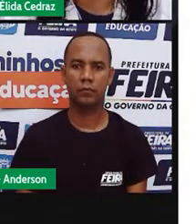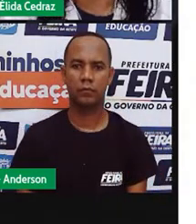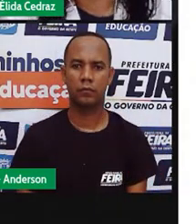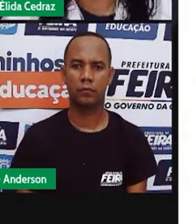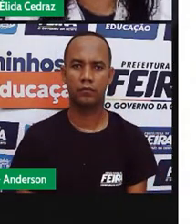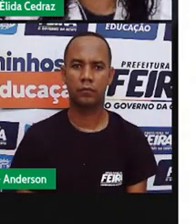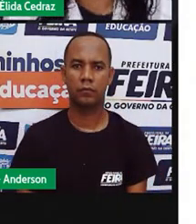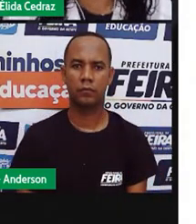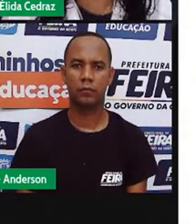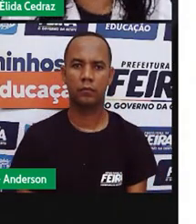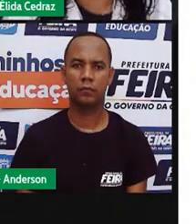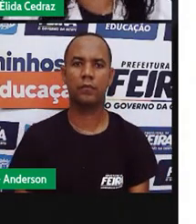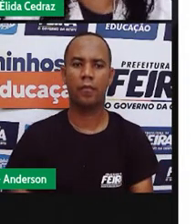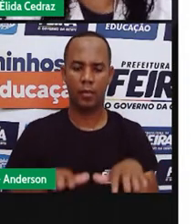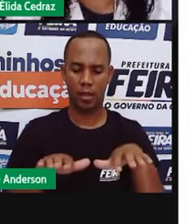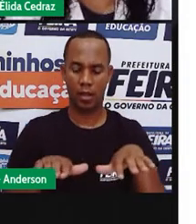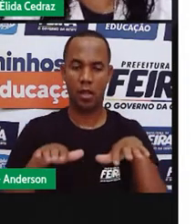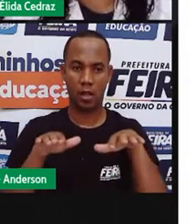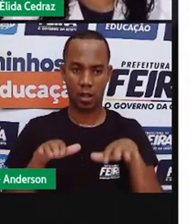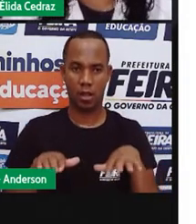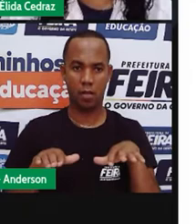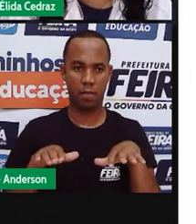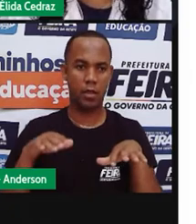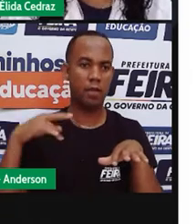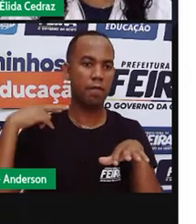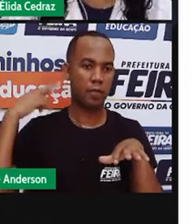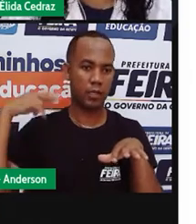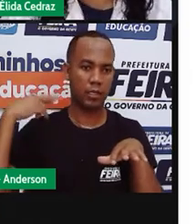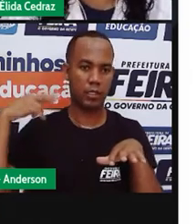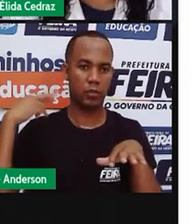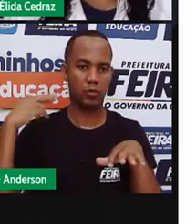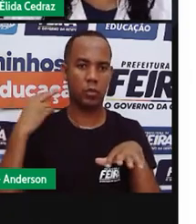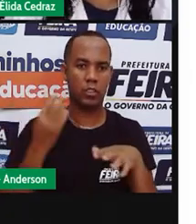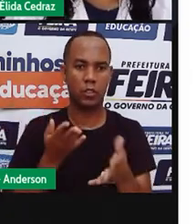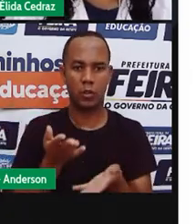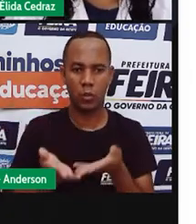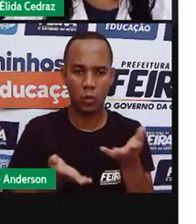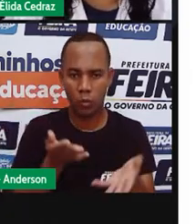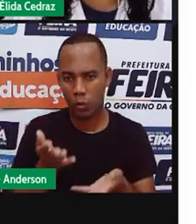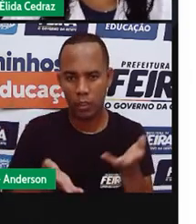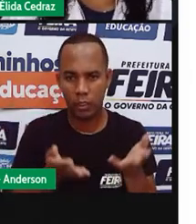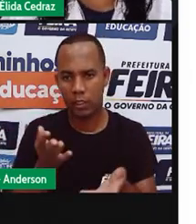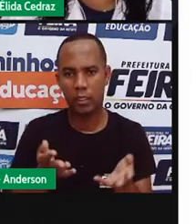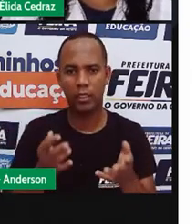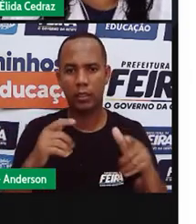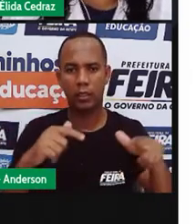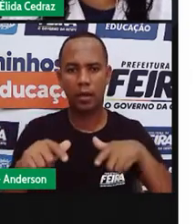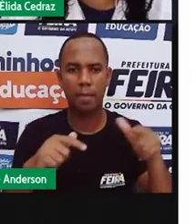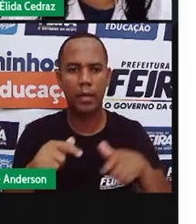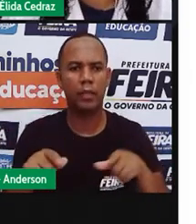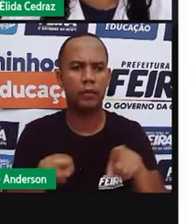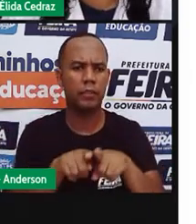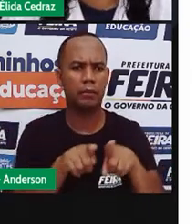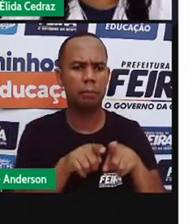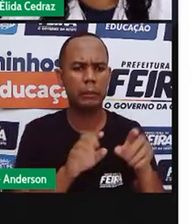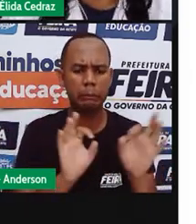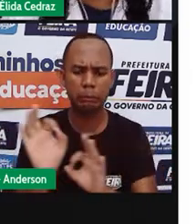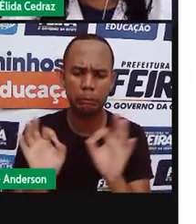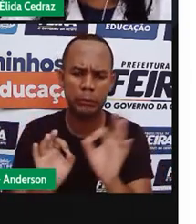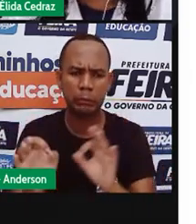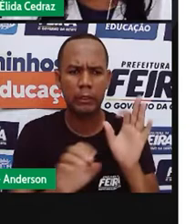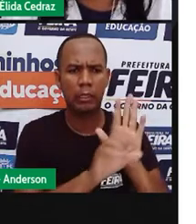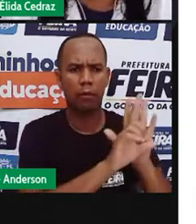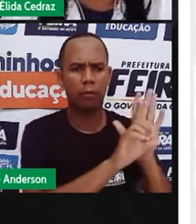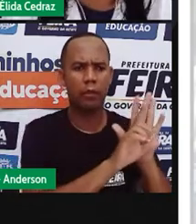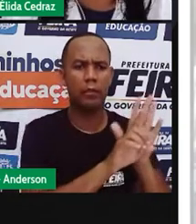A Câmara Municipal é o espaço onde os vereadores cuidam dos interesses dos cidadãos, criam de lei e fiscalizam o